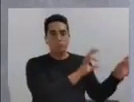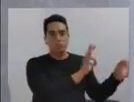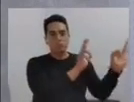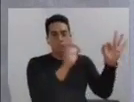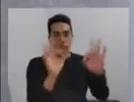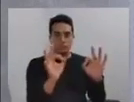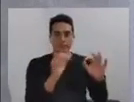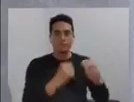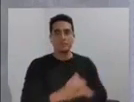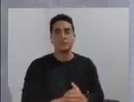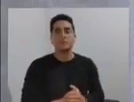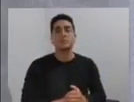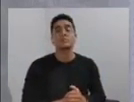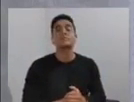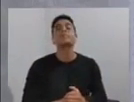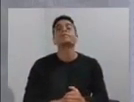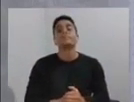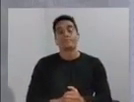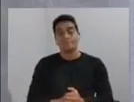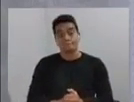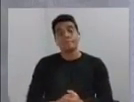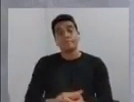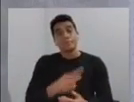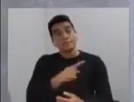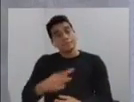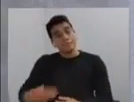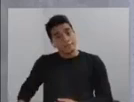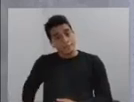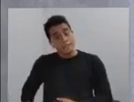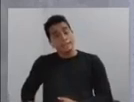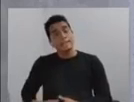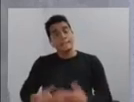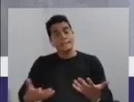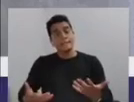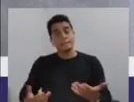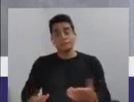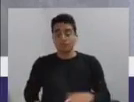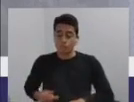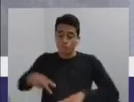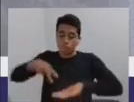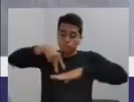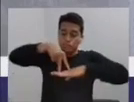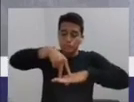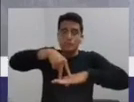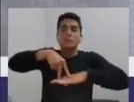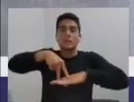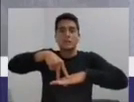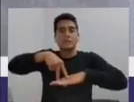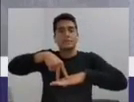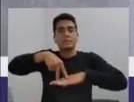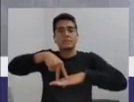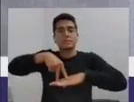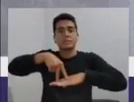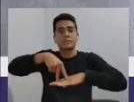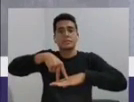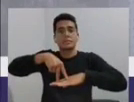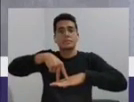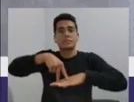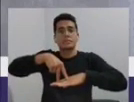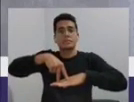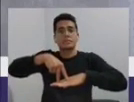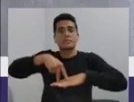Senhor presidente, eu estive aqui agradecendo a